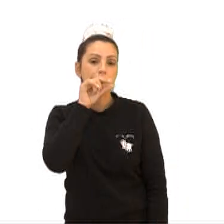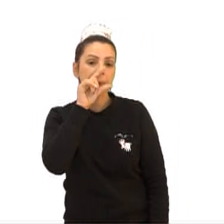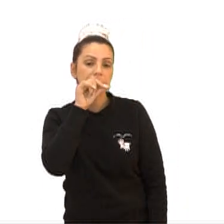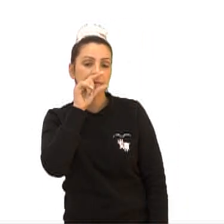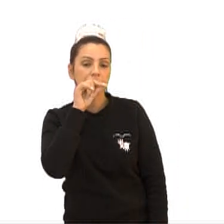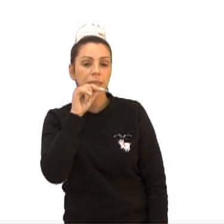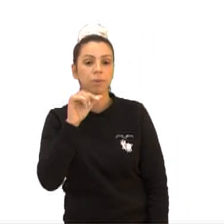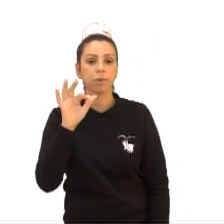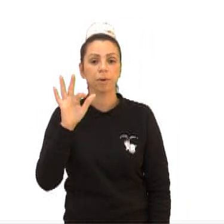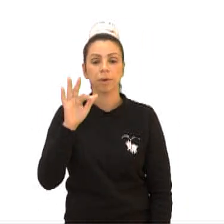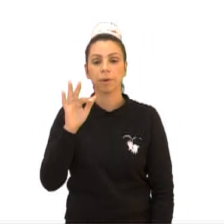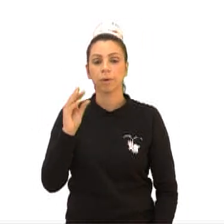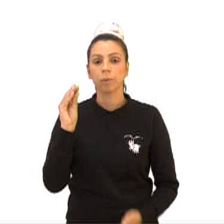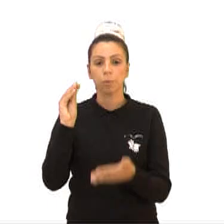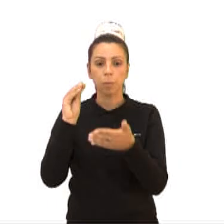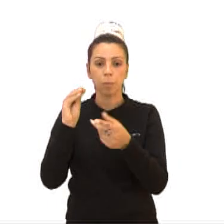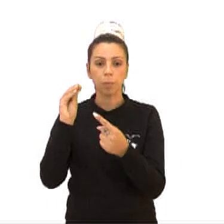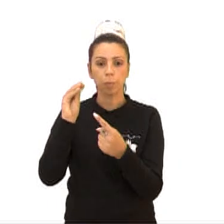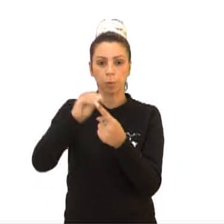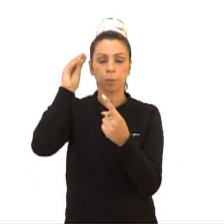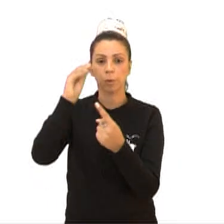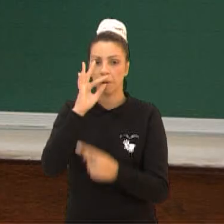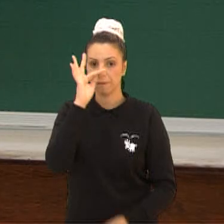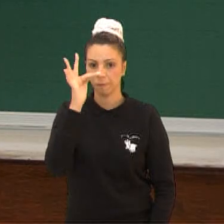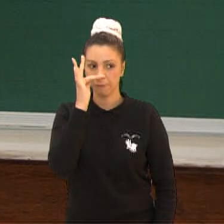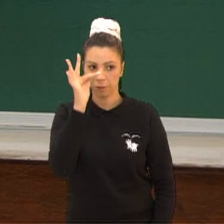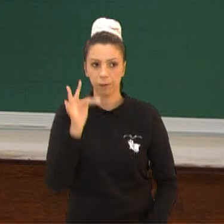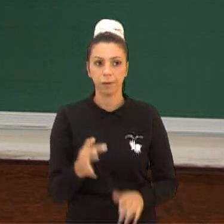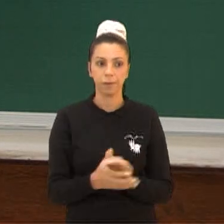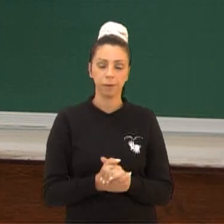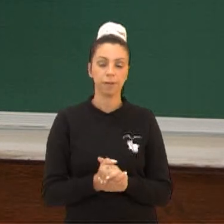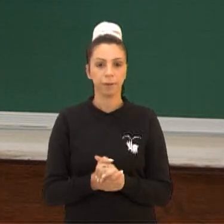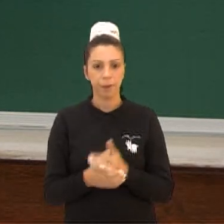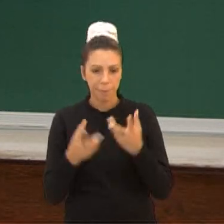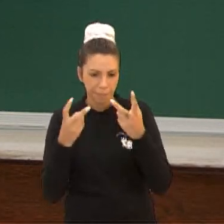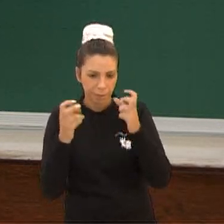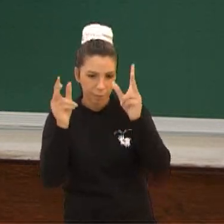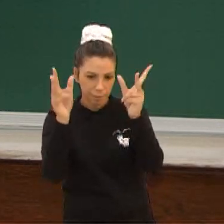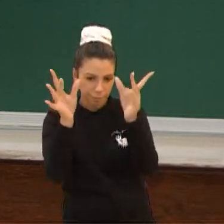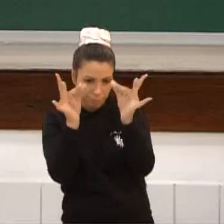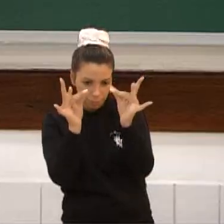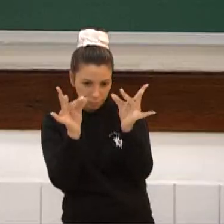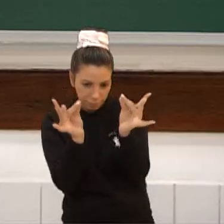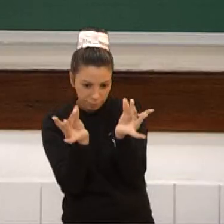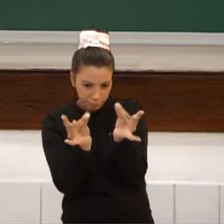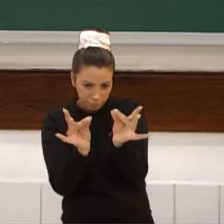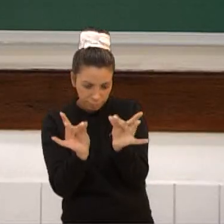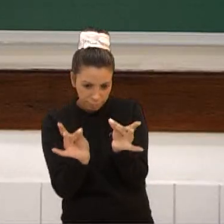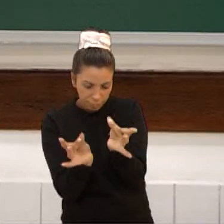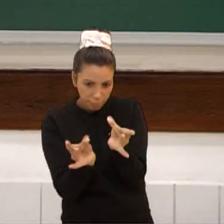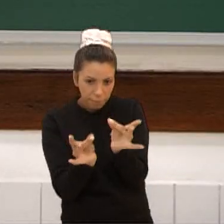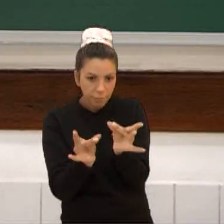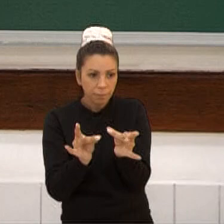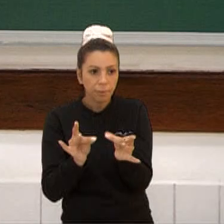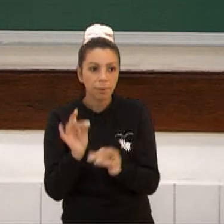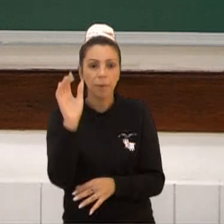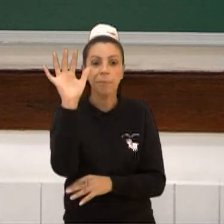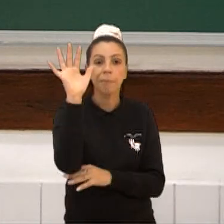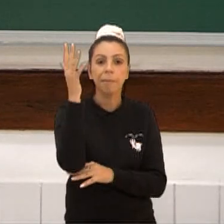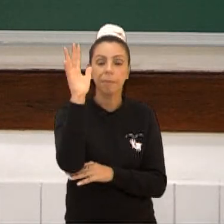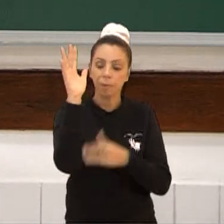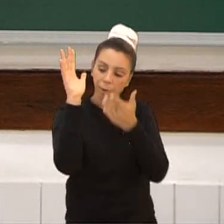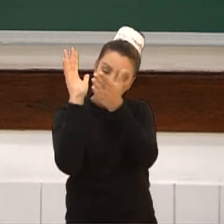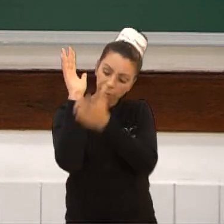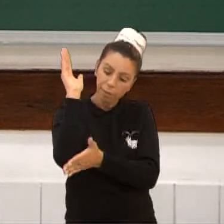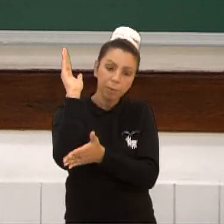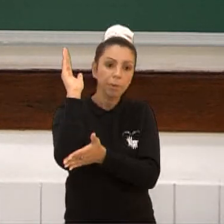cerâmica marajoara. Agora, podem ver, gente. Todo esse detalhamento é feito com pequenos pedacinhos de pau e